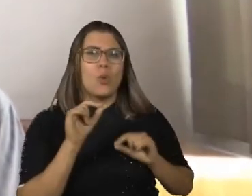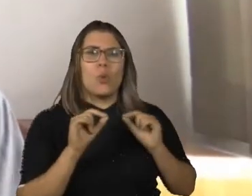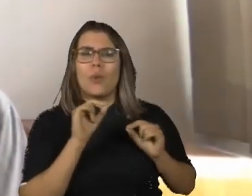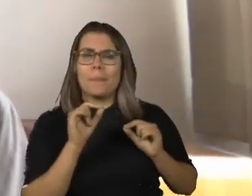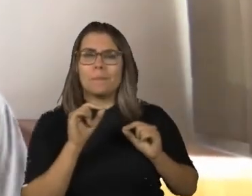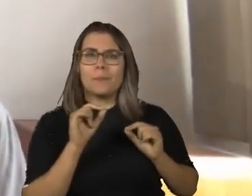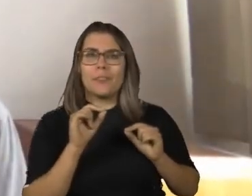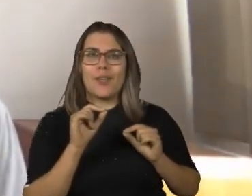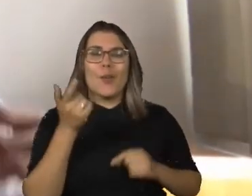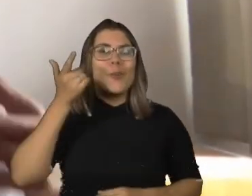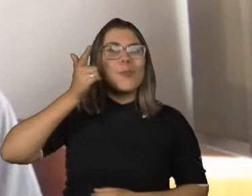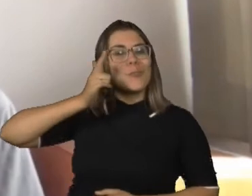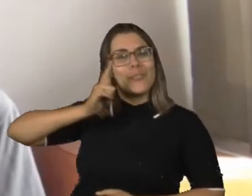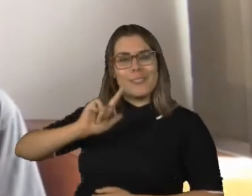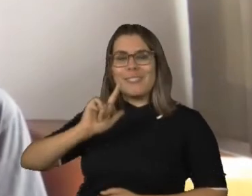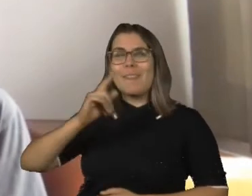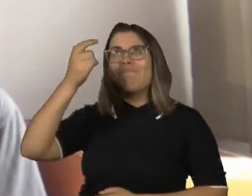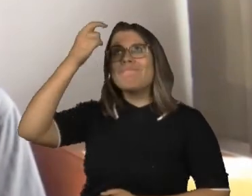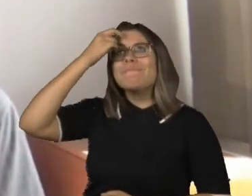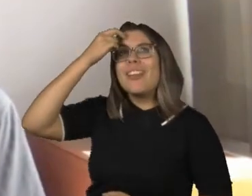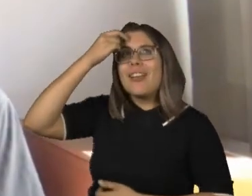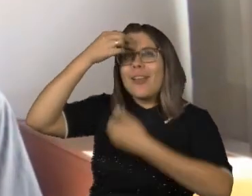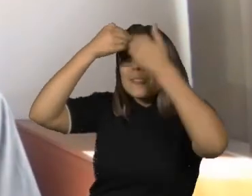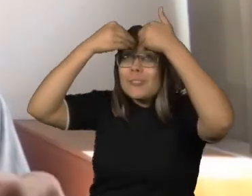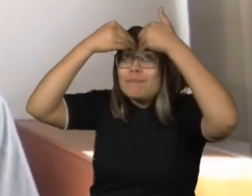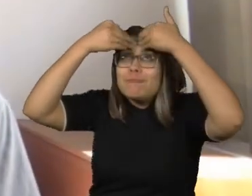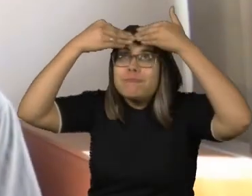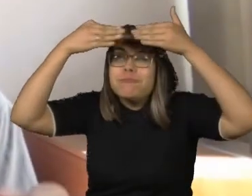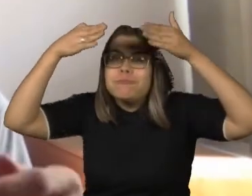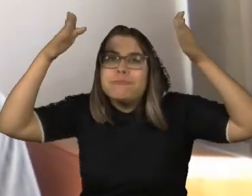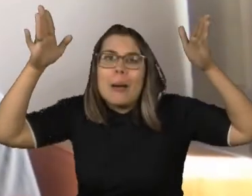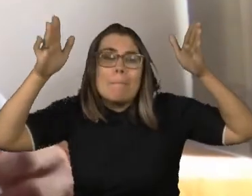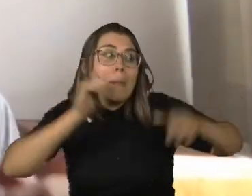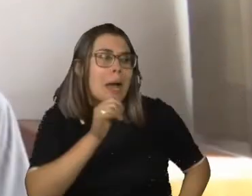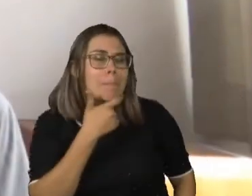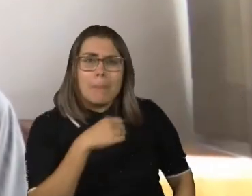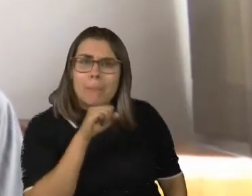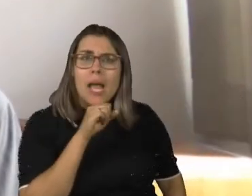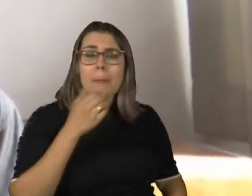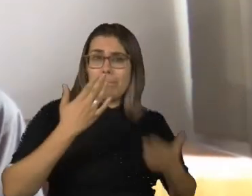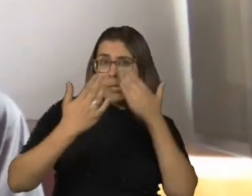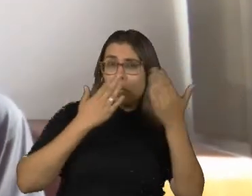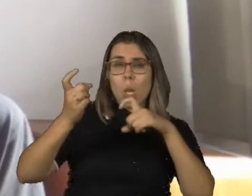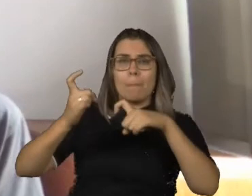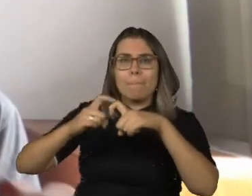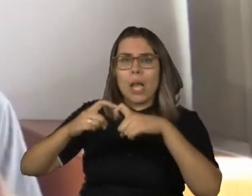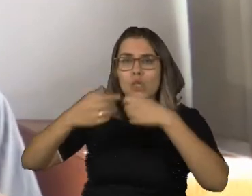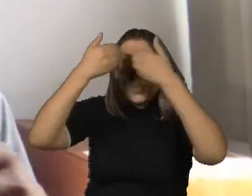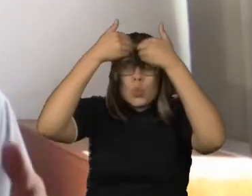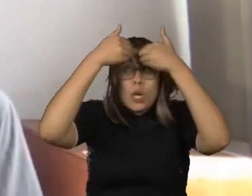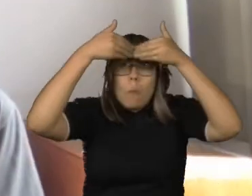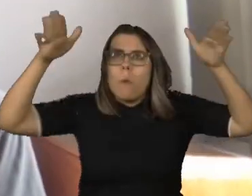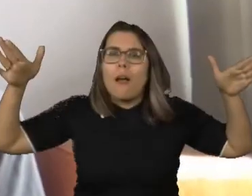a bolha. É sair do nicho das pessoas com deficiência, pais, mães, terapeutas e médicos. A gente precisa